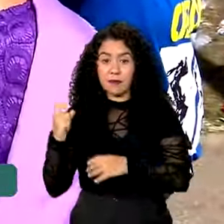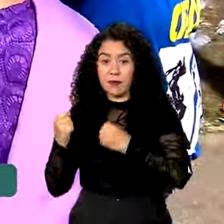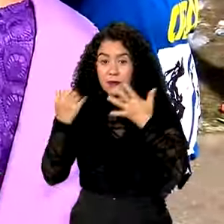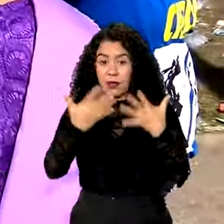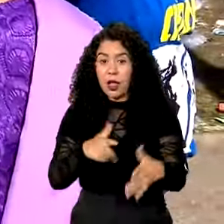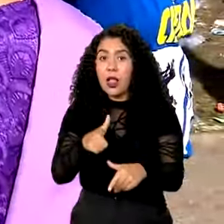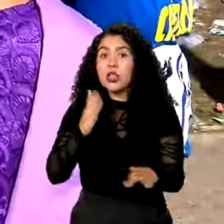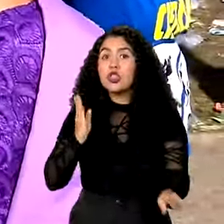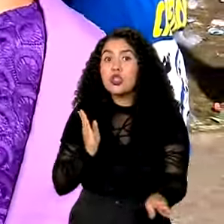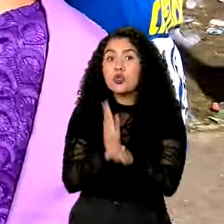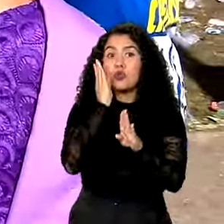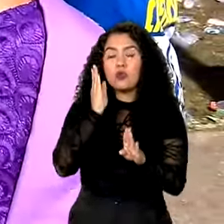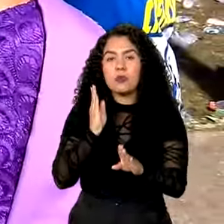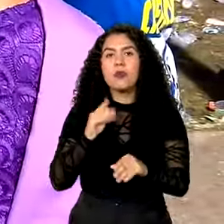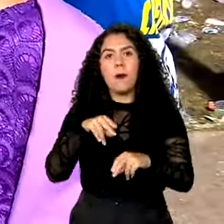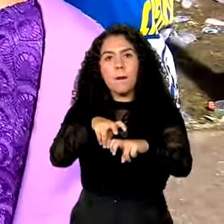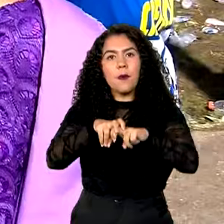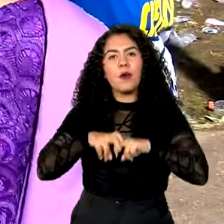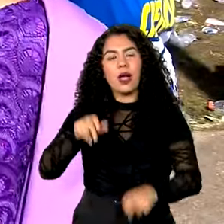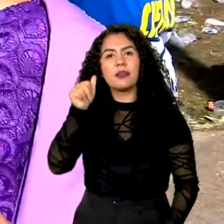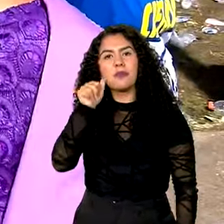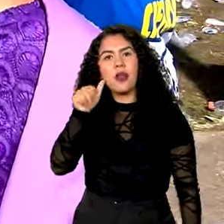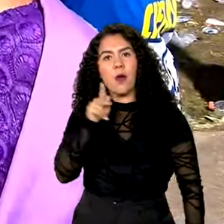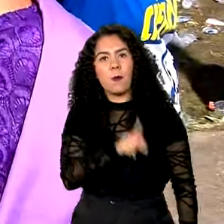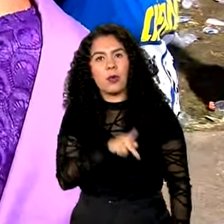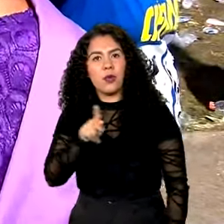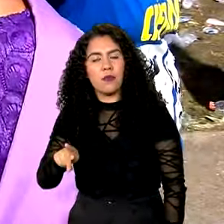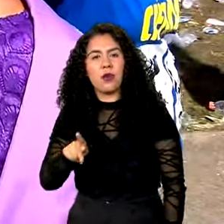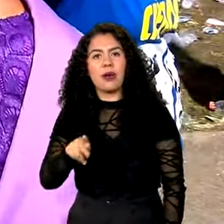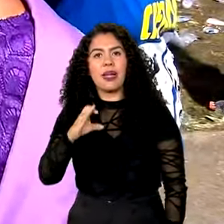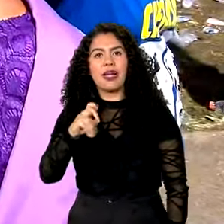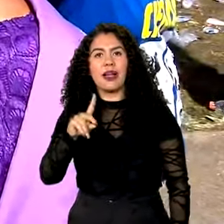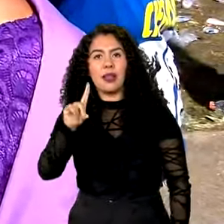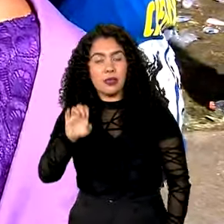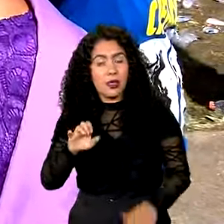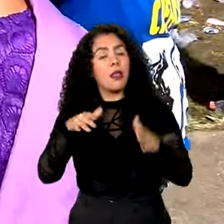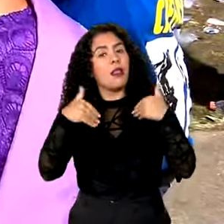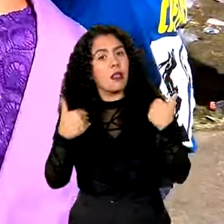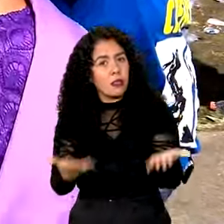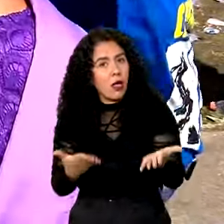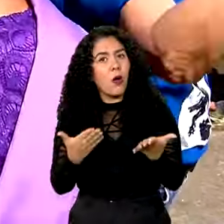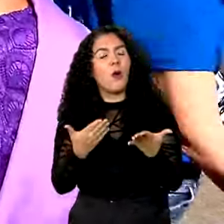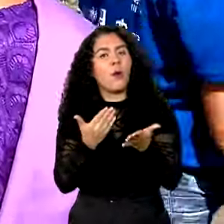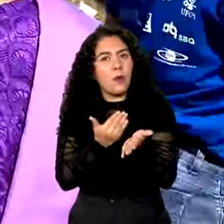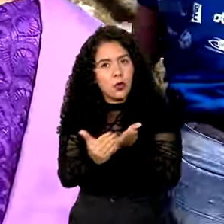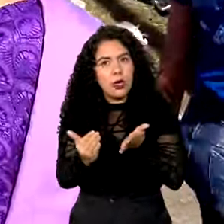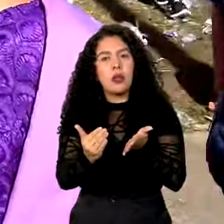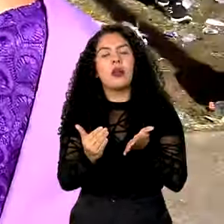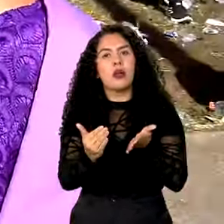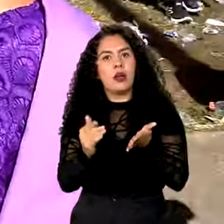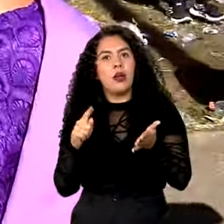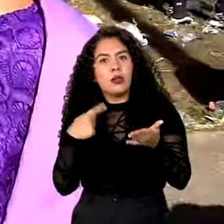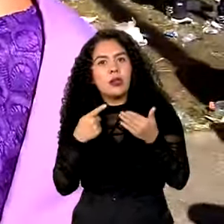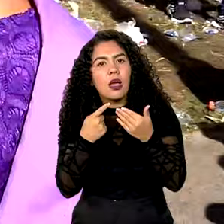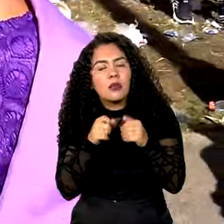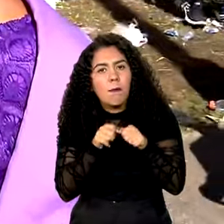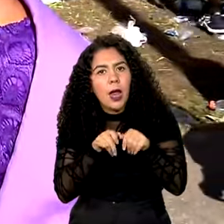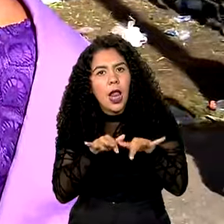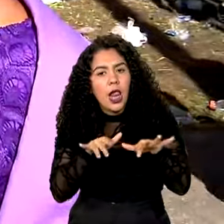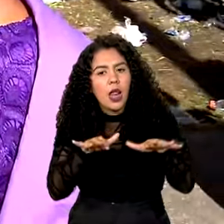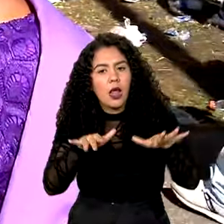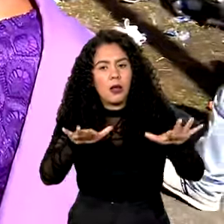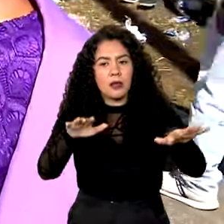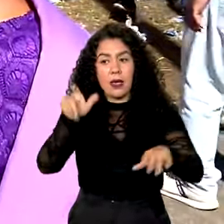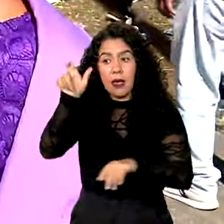descoberta pela professora Unique Leide. Então, a partir desse momento, nós começamos, temos a Maria